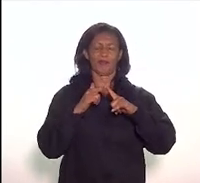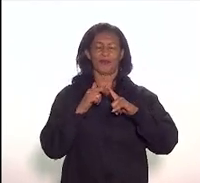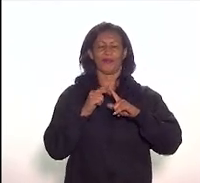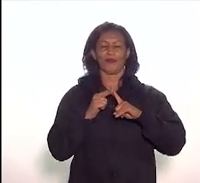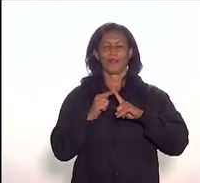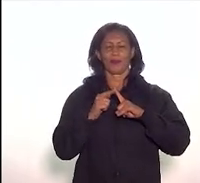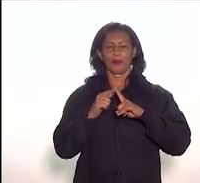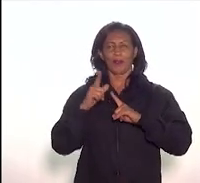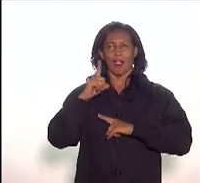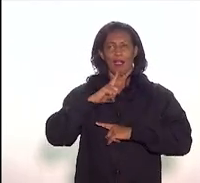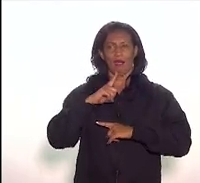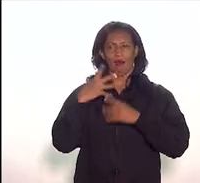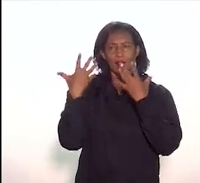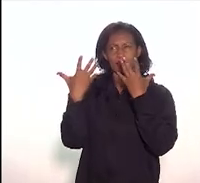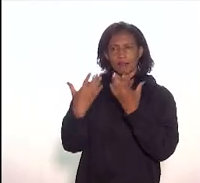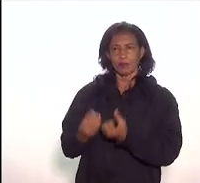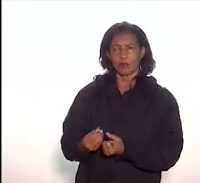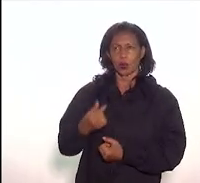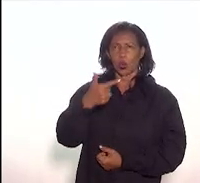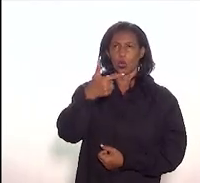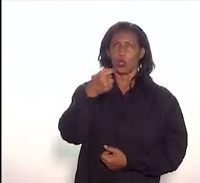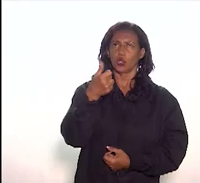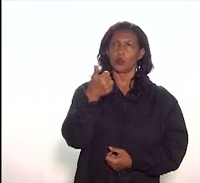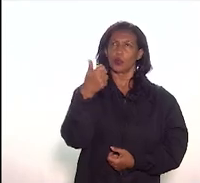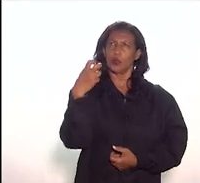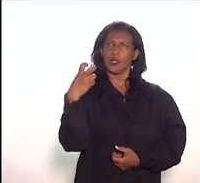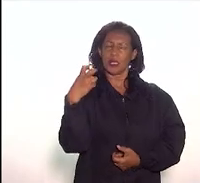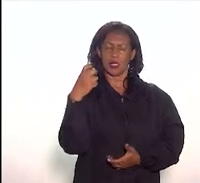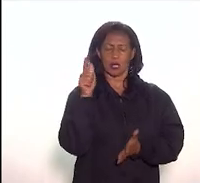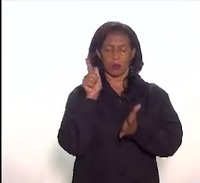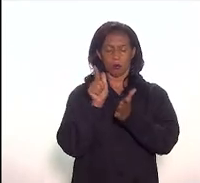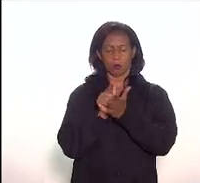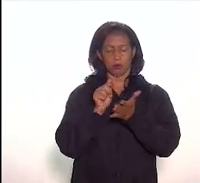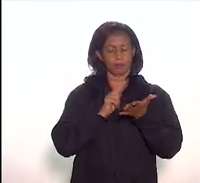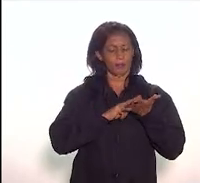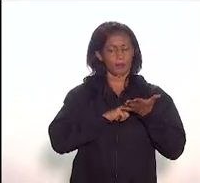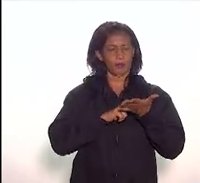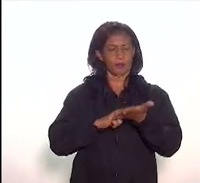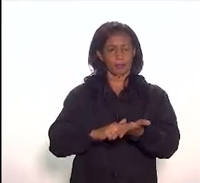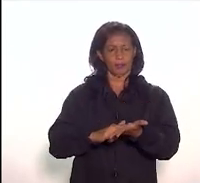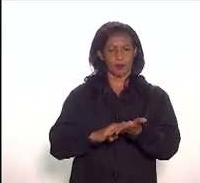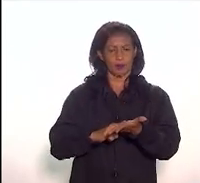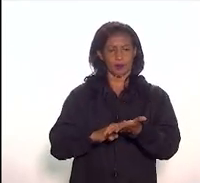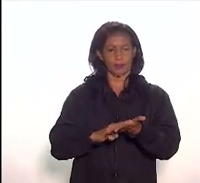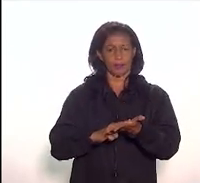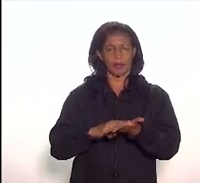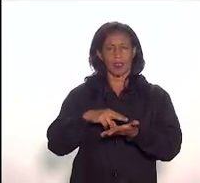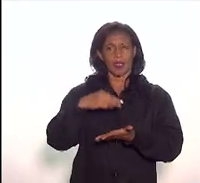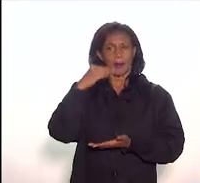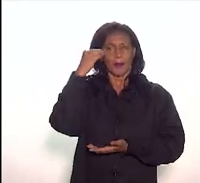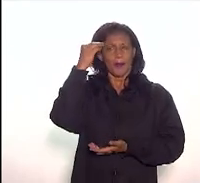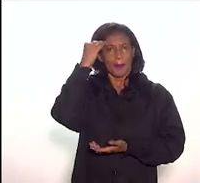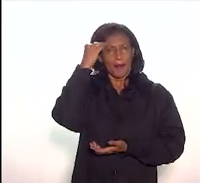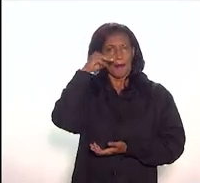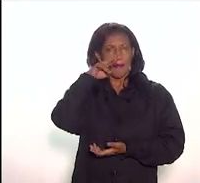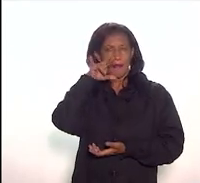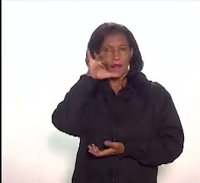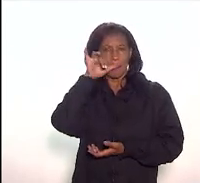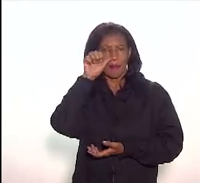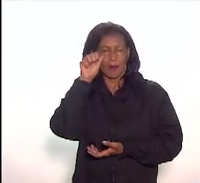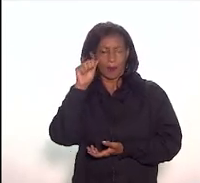recebeu em 2015 a certificação do Memória do Mundo da Unesco, a produção